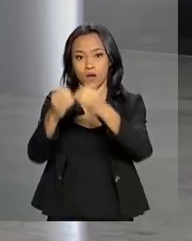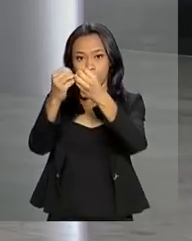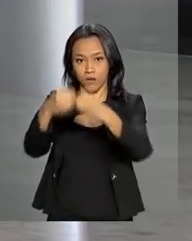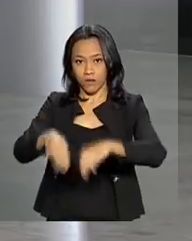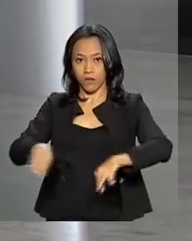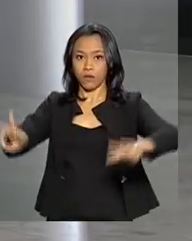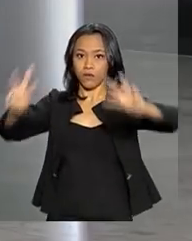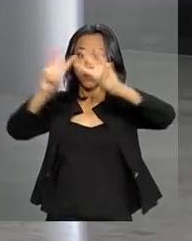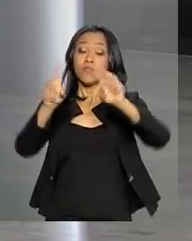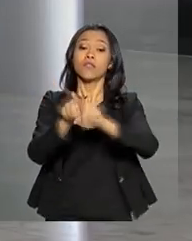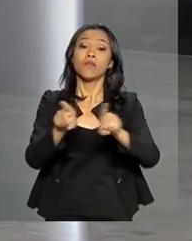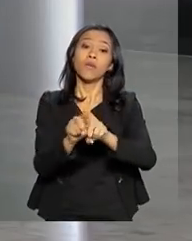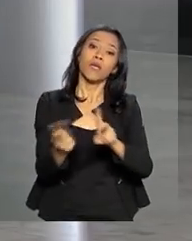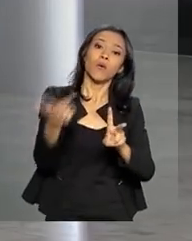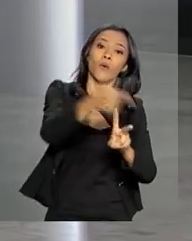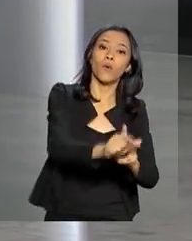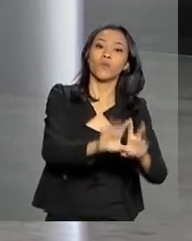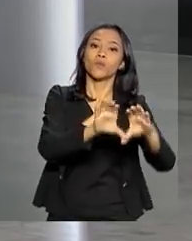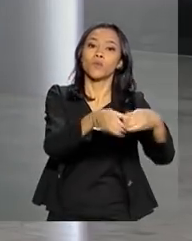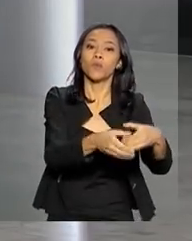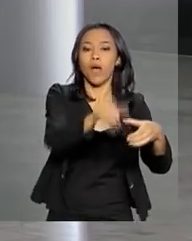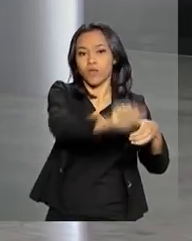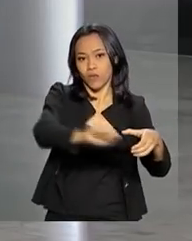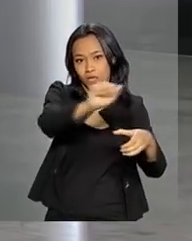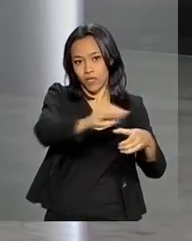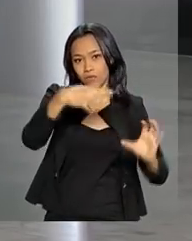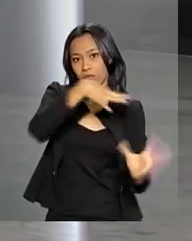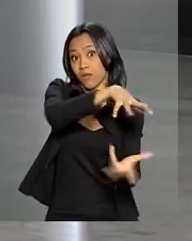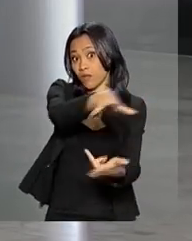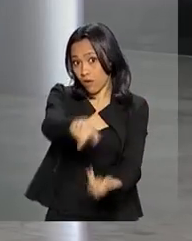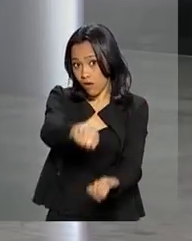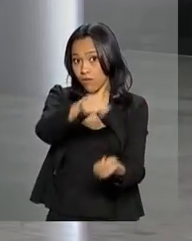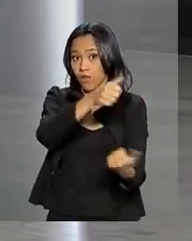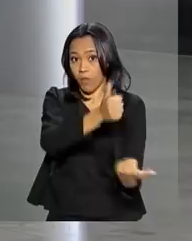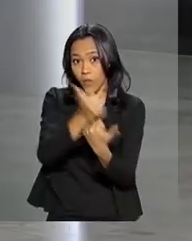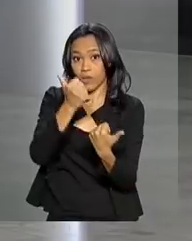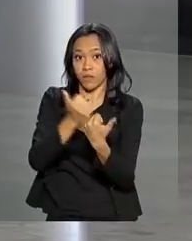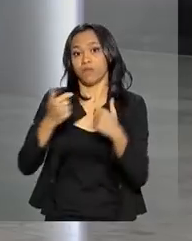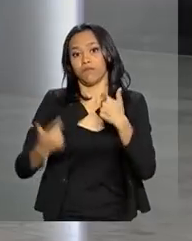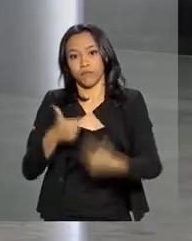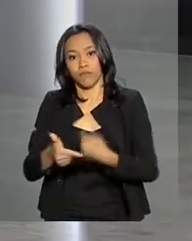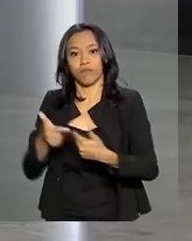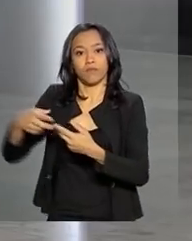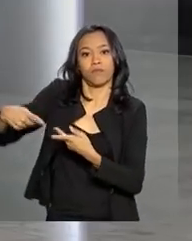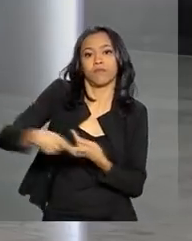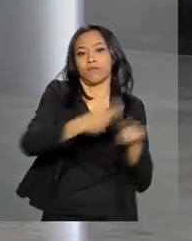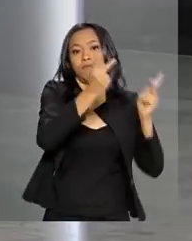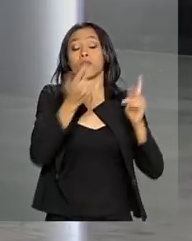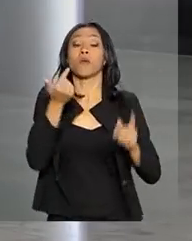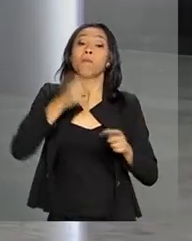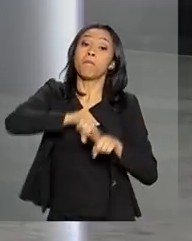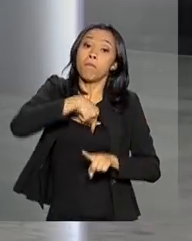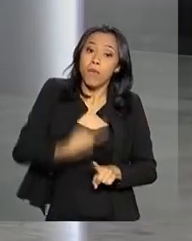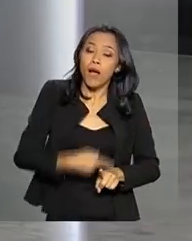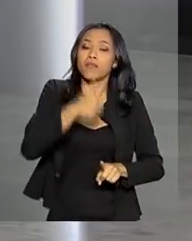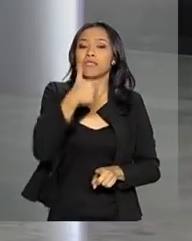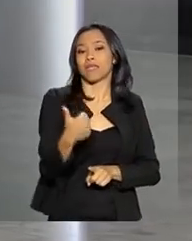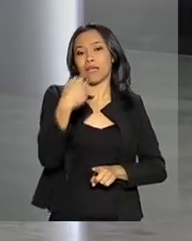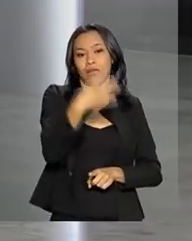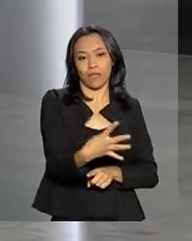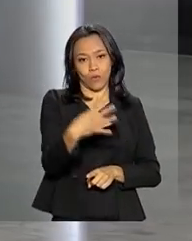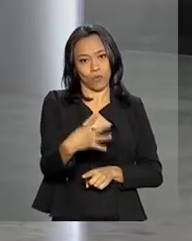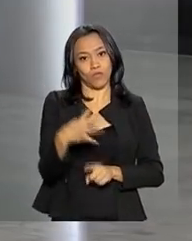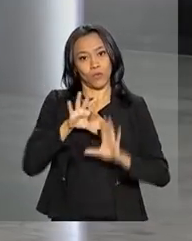Associação Voluntários para o Serviço Internacional. Além desses venezuelanos, outros 14 também